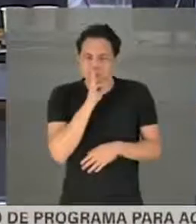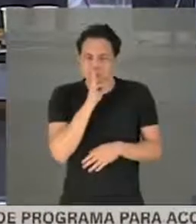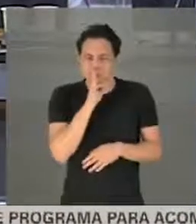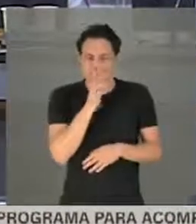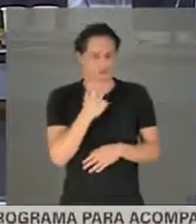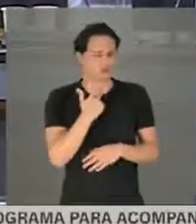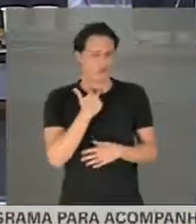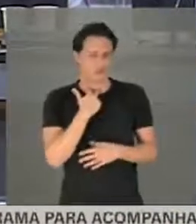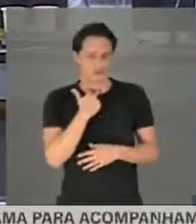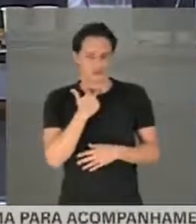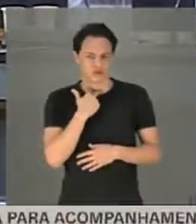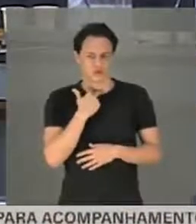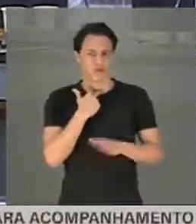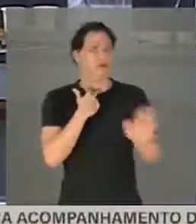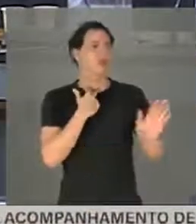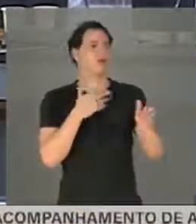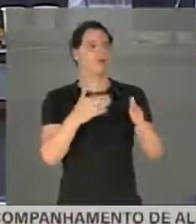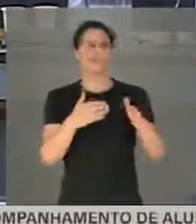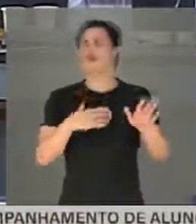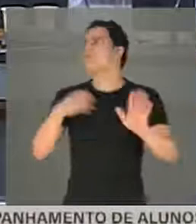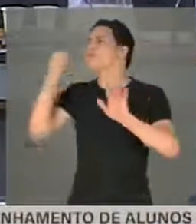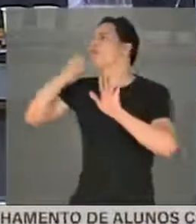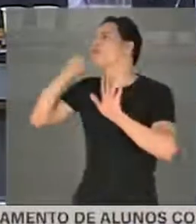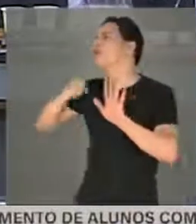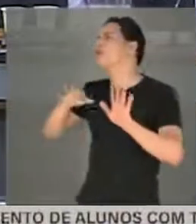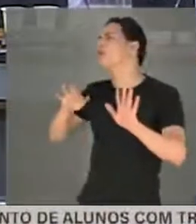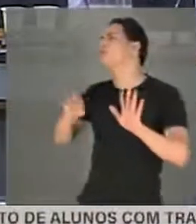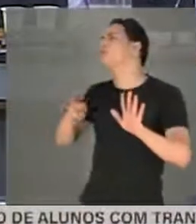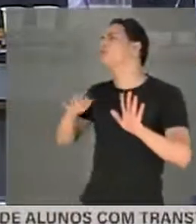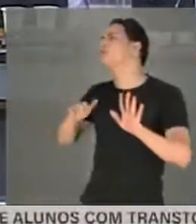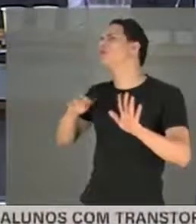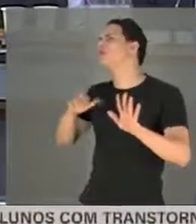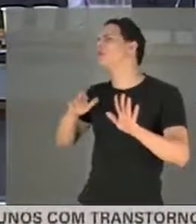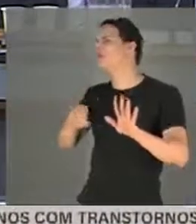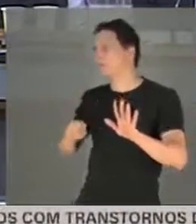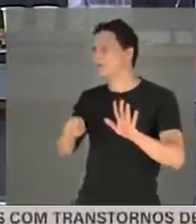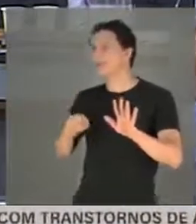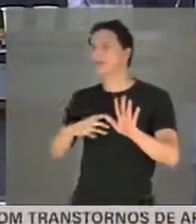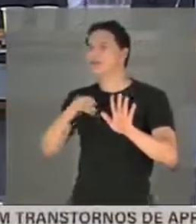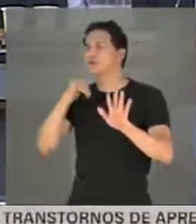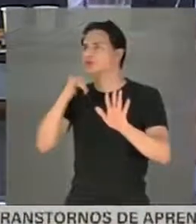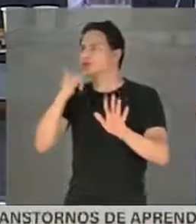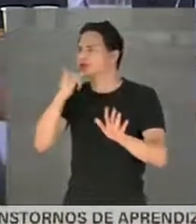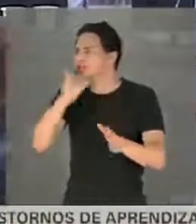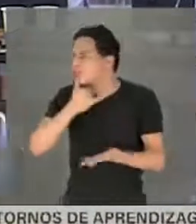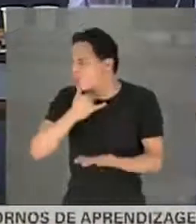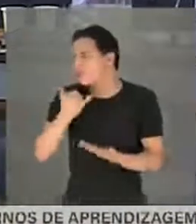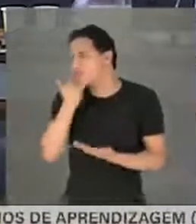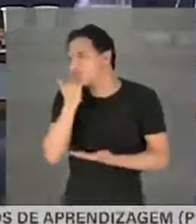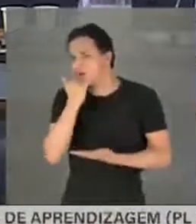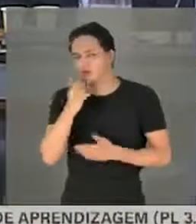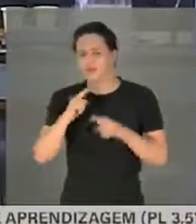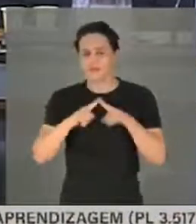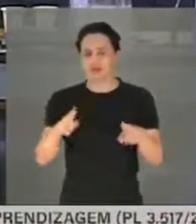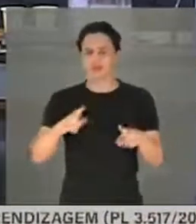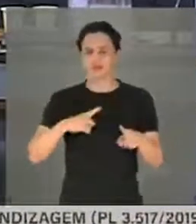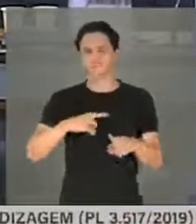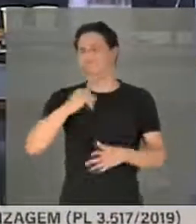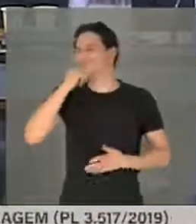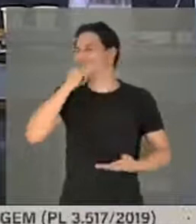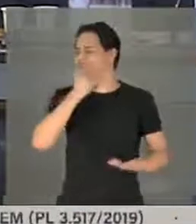Senador Contarado, desculpa o desabafo, mas lamentável ler isso,